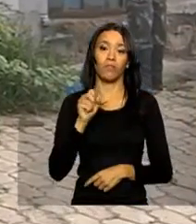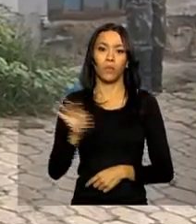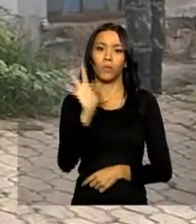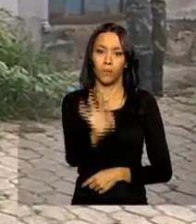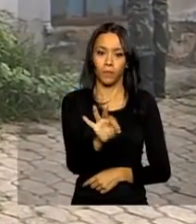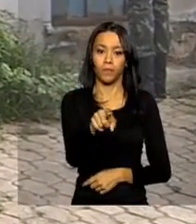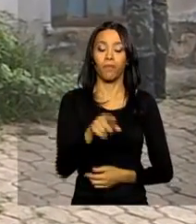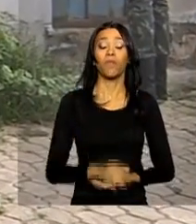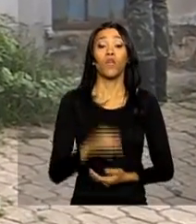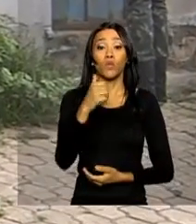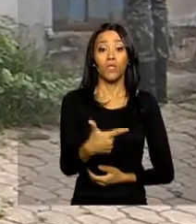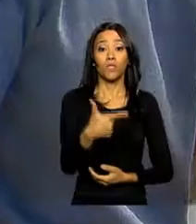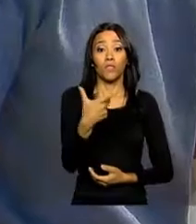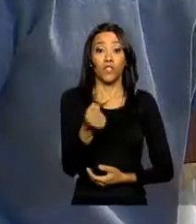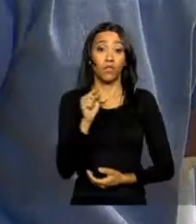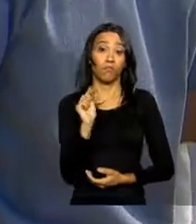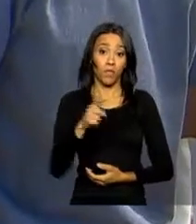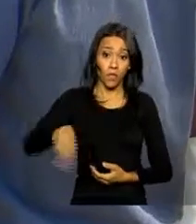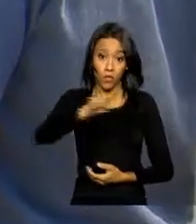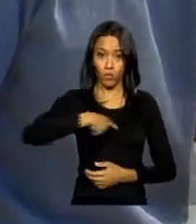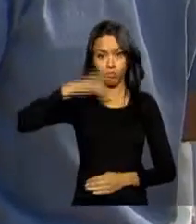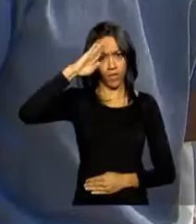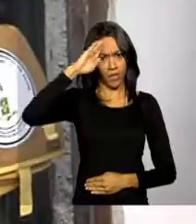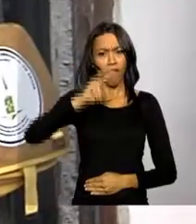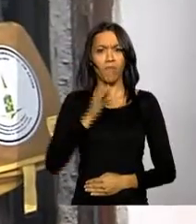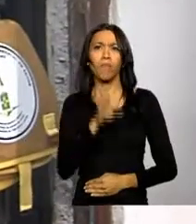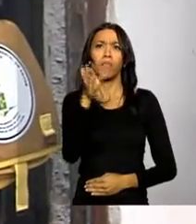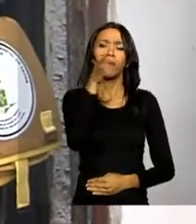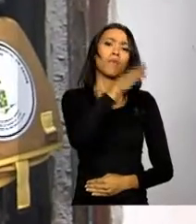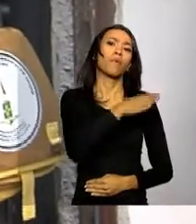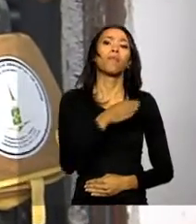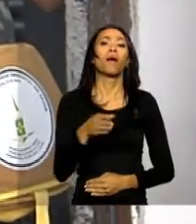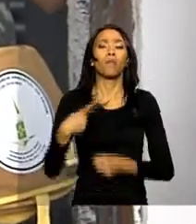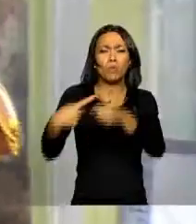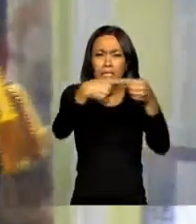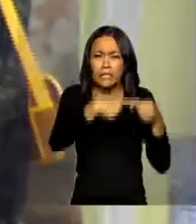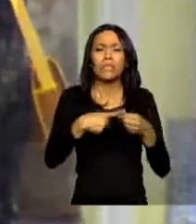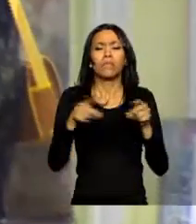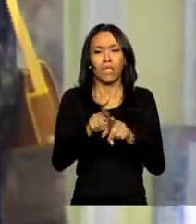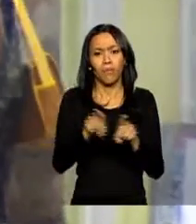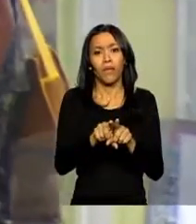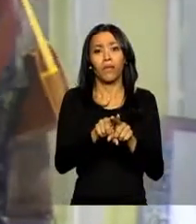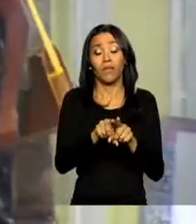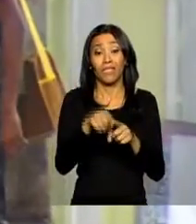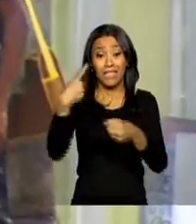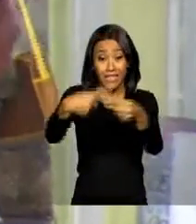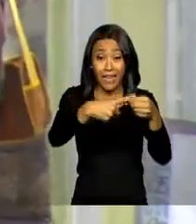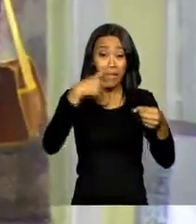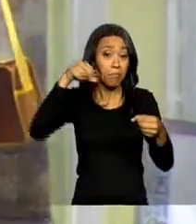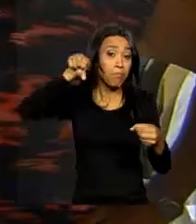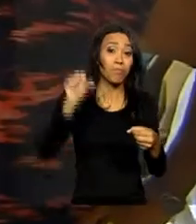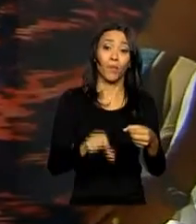220 mil militares vão a 356 municípios, incluindo as cidades onde a situação é